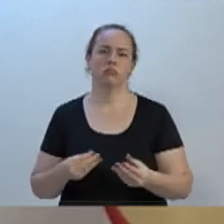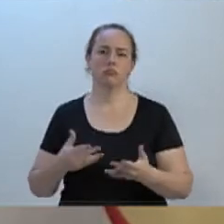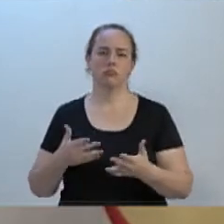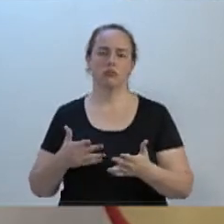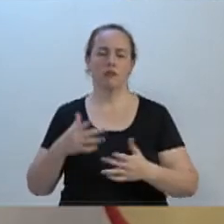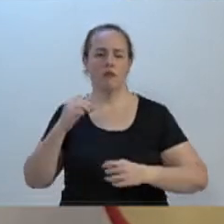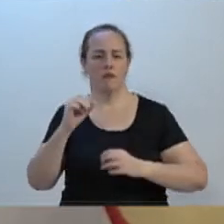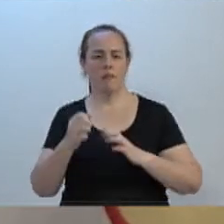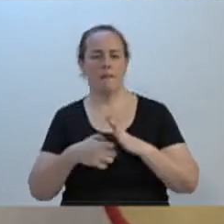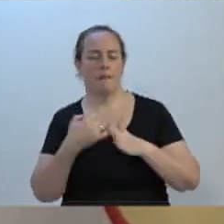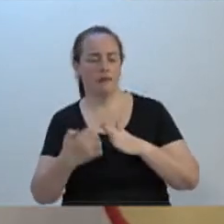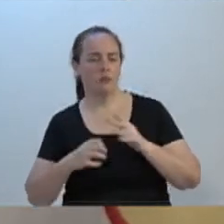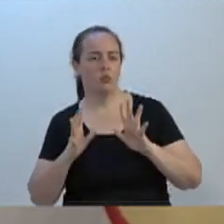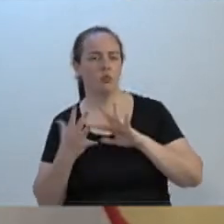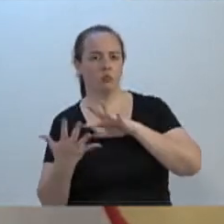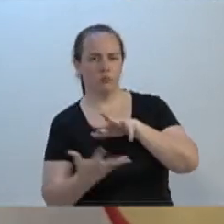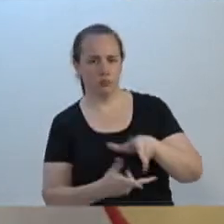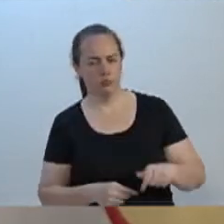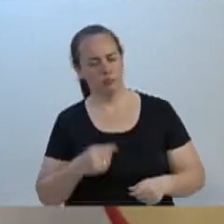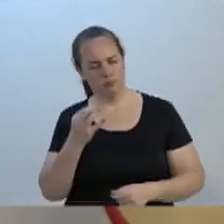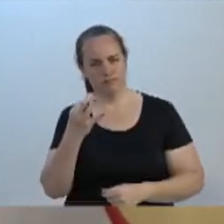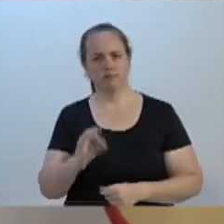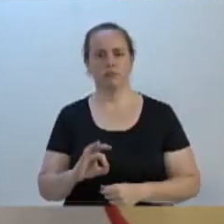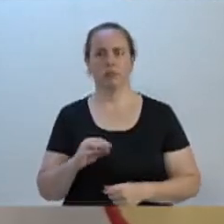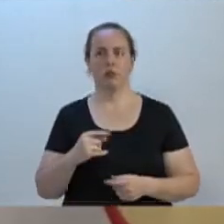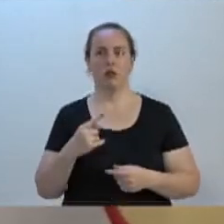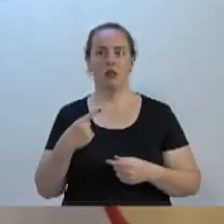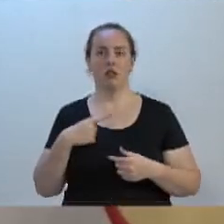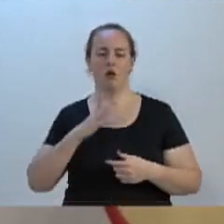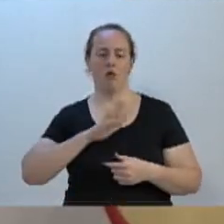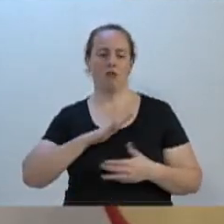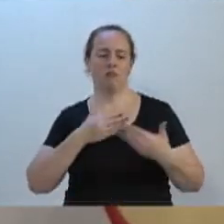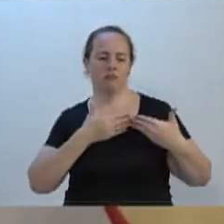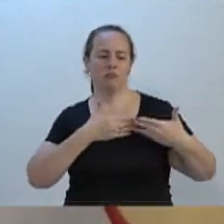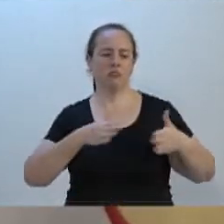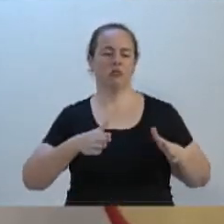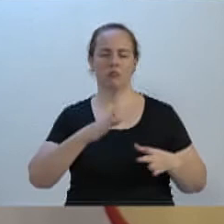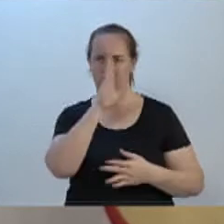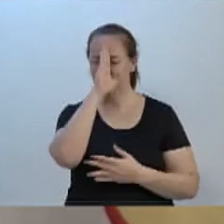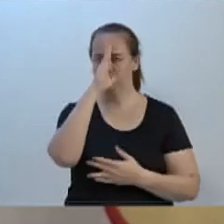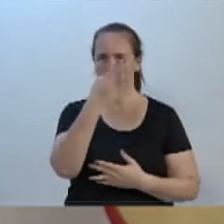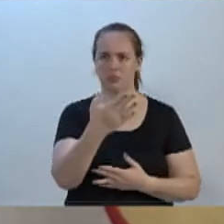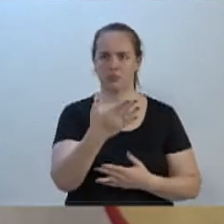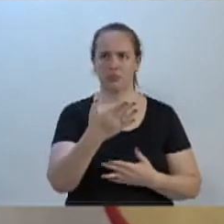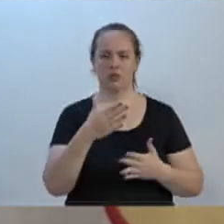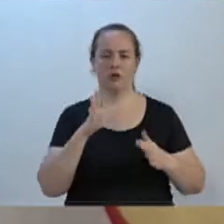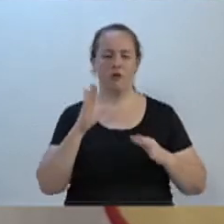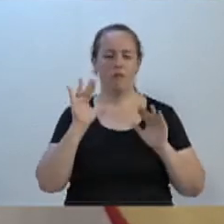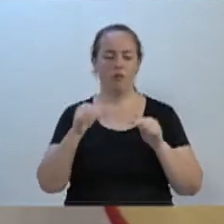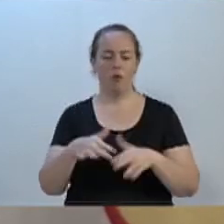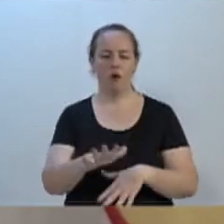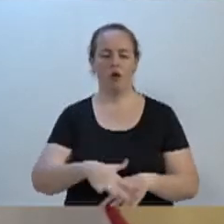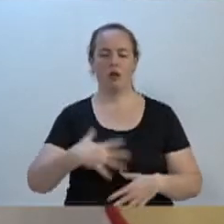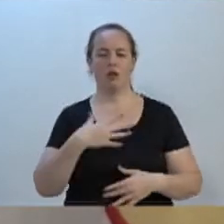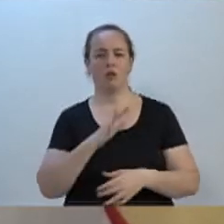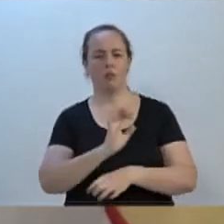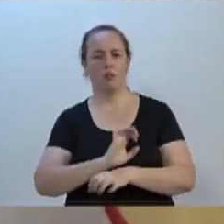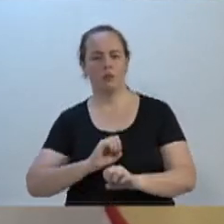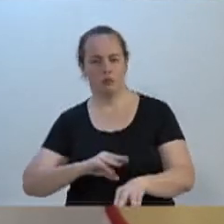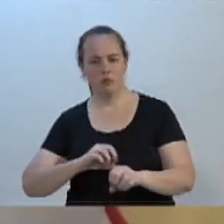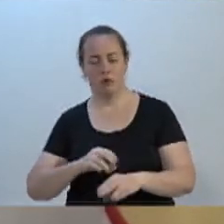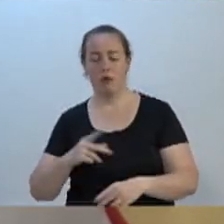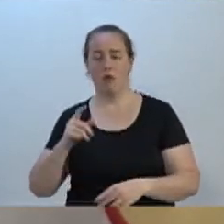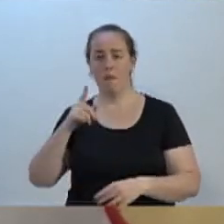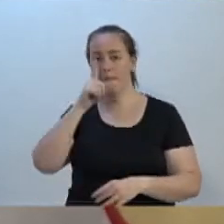a maior fabricante do mundo, com certeza. Porque o Beto tem um coração muito aberto, especialmente para a área da educação, ele que é filho de